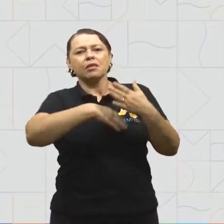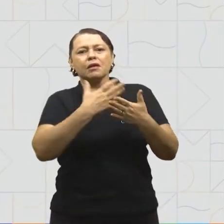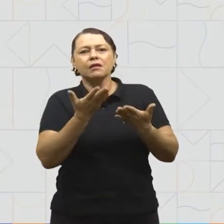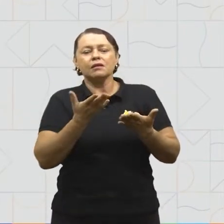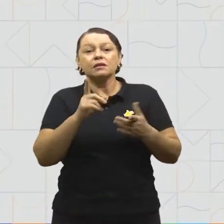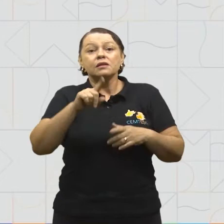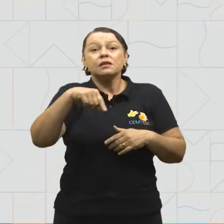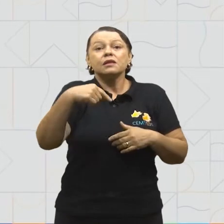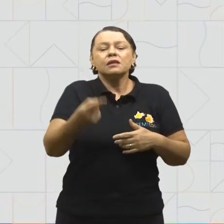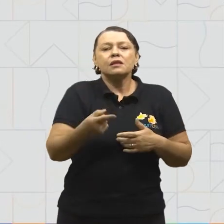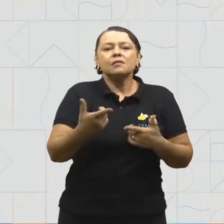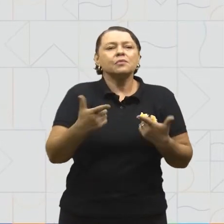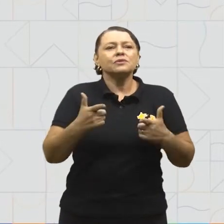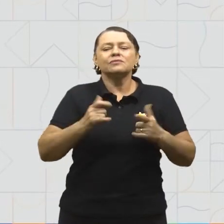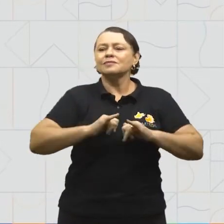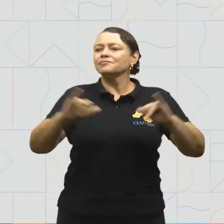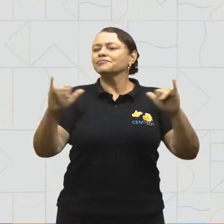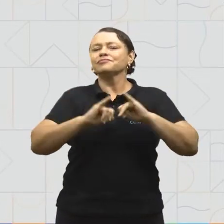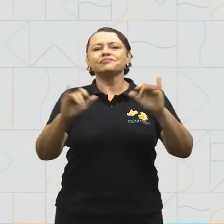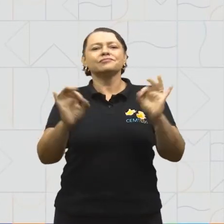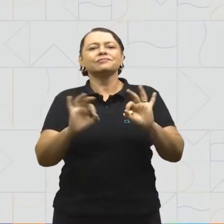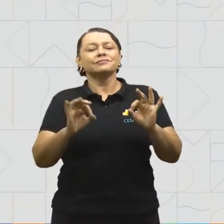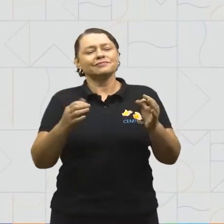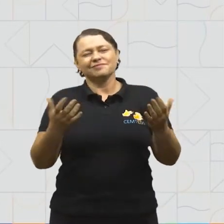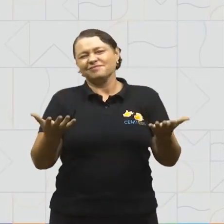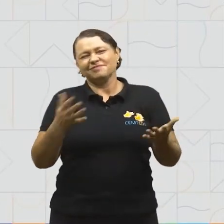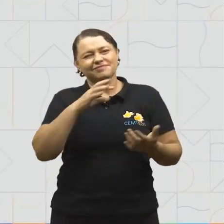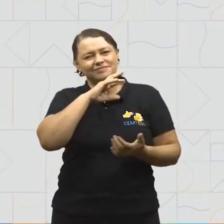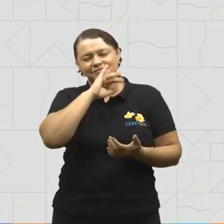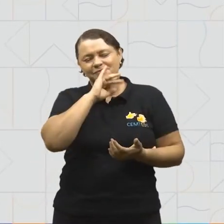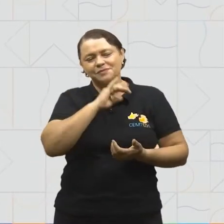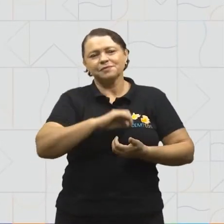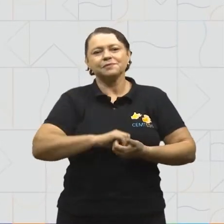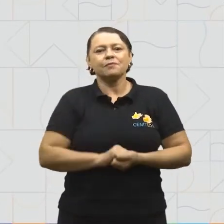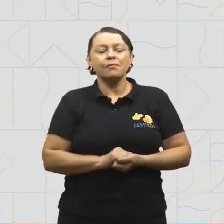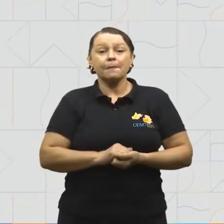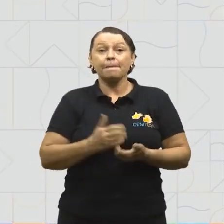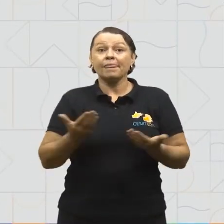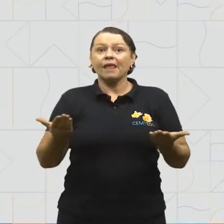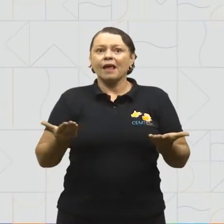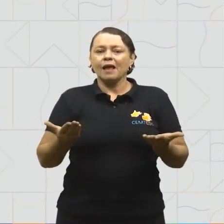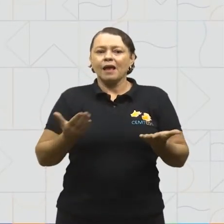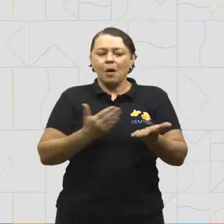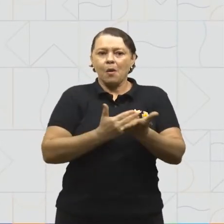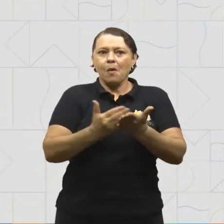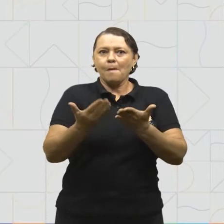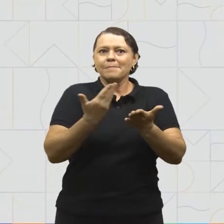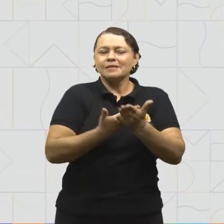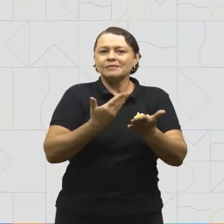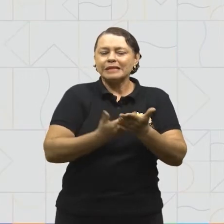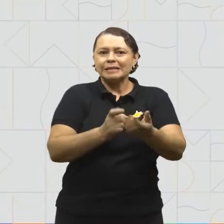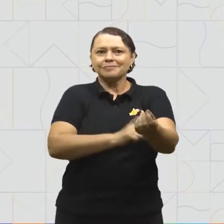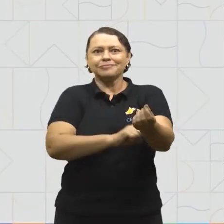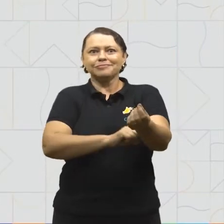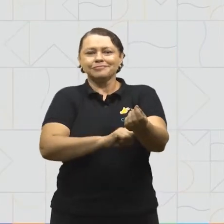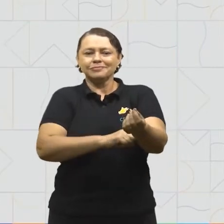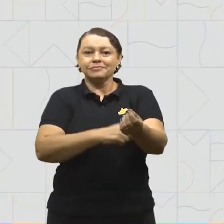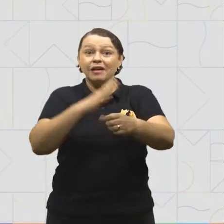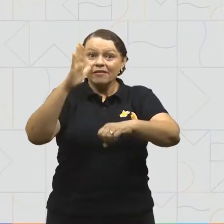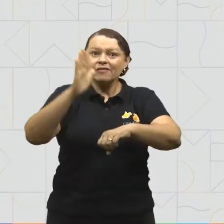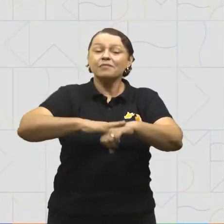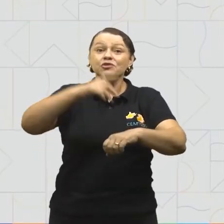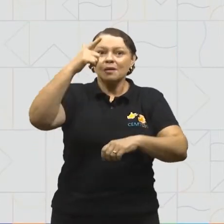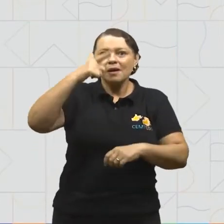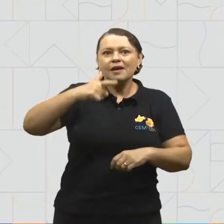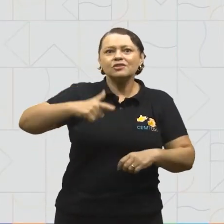no final das contas, ele não transmitir o que deveria. Bom, que começo de aula agitado. Vamos chamar a dona máquina